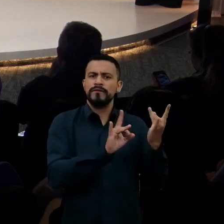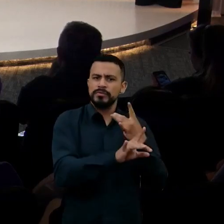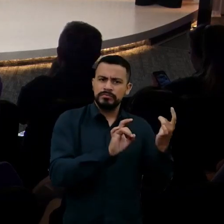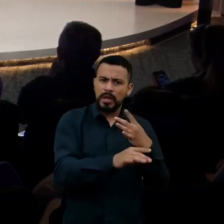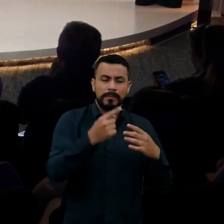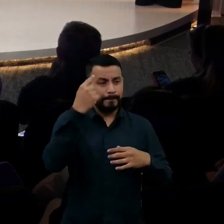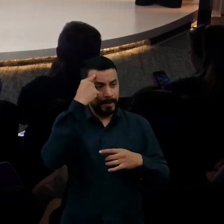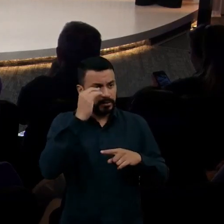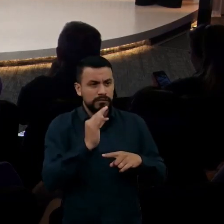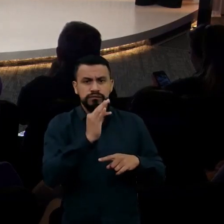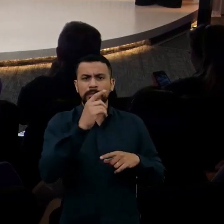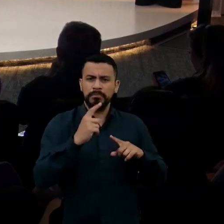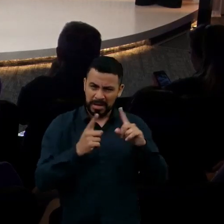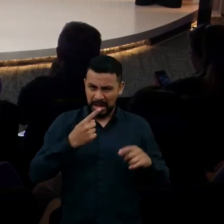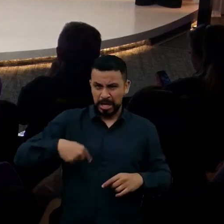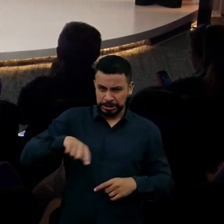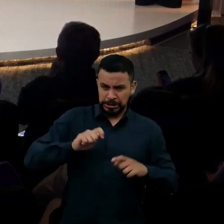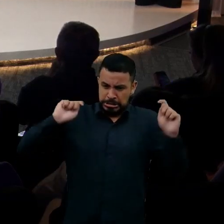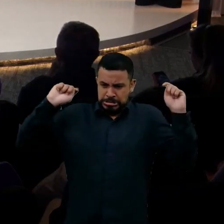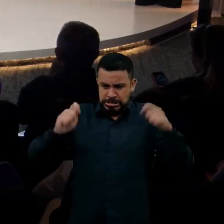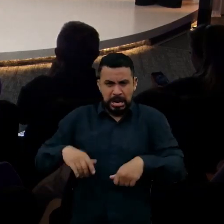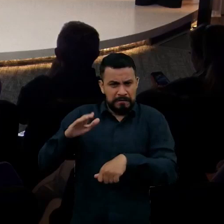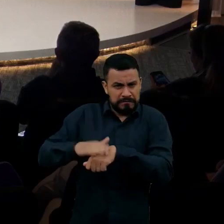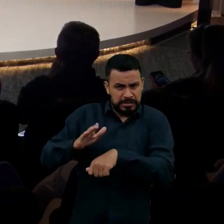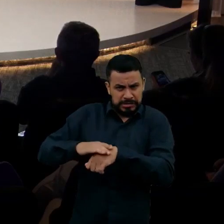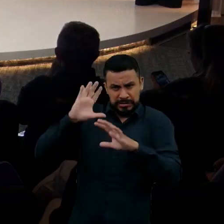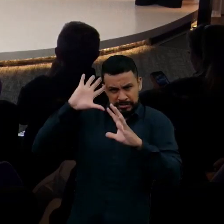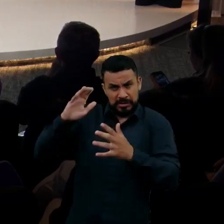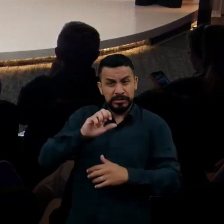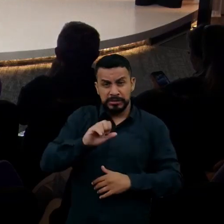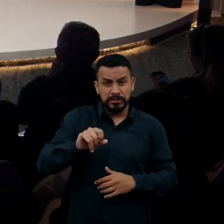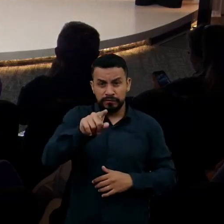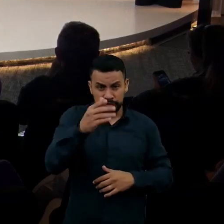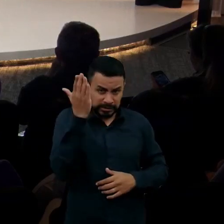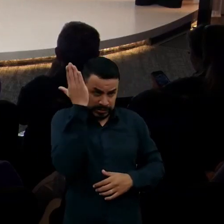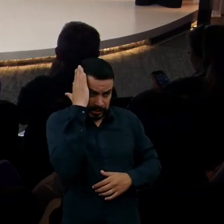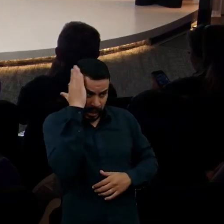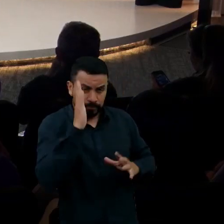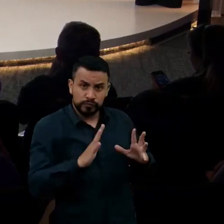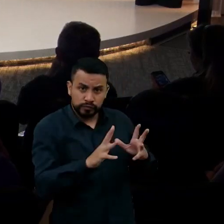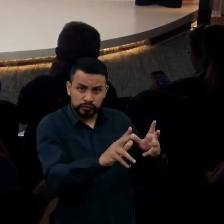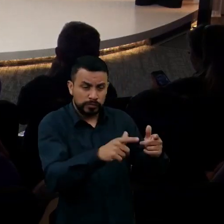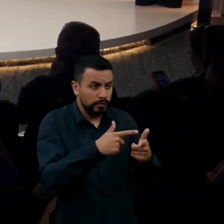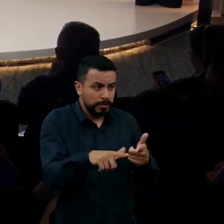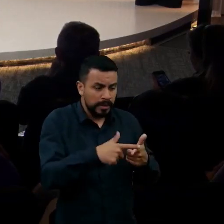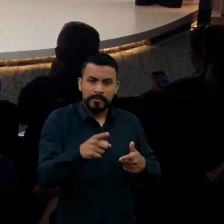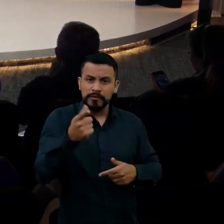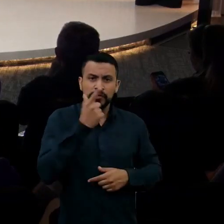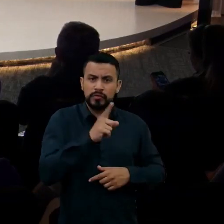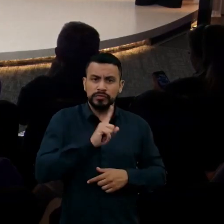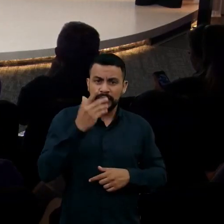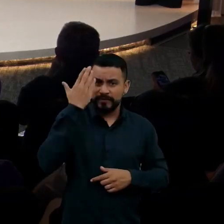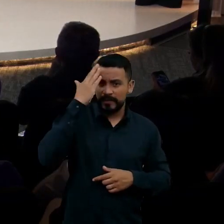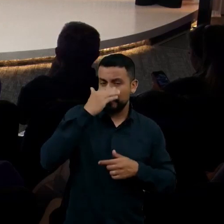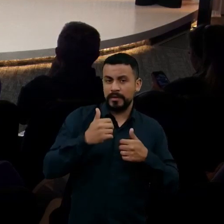não somos heróis. você soubesse os problemas, você não conseguiria entender essa equação, mas é isso que nós precisamos fazer.